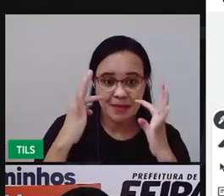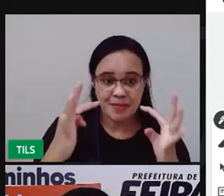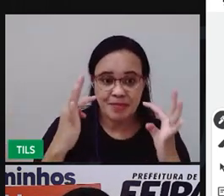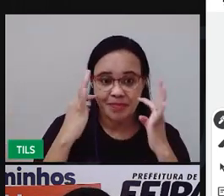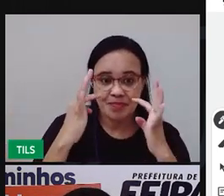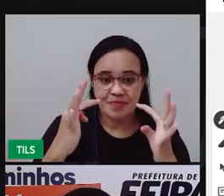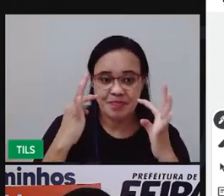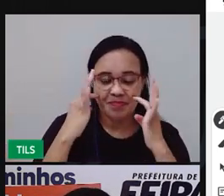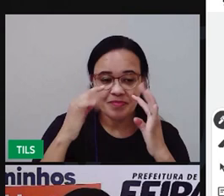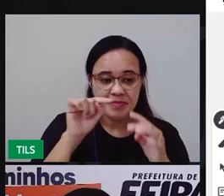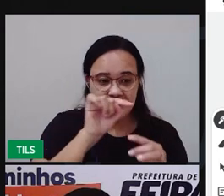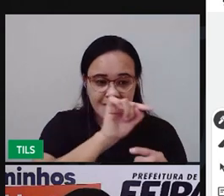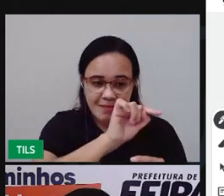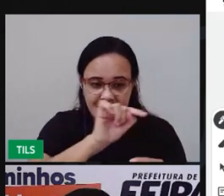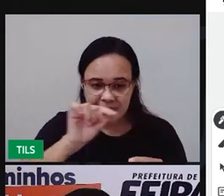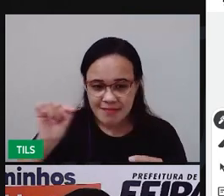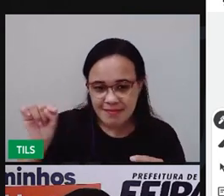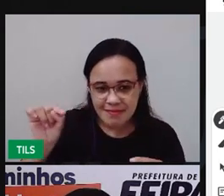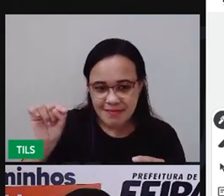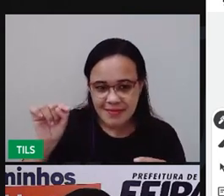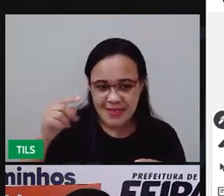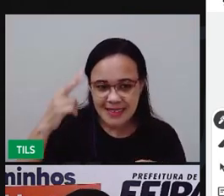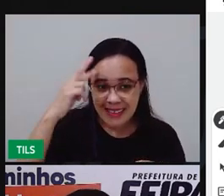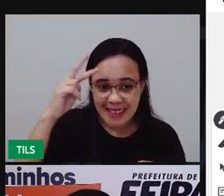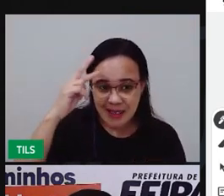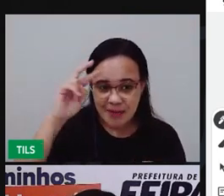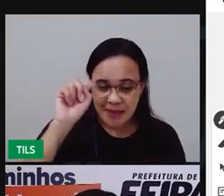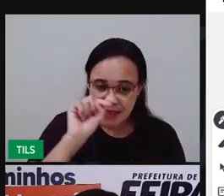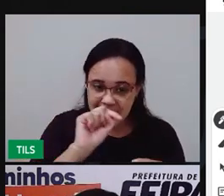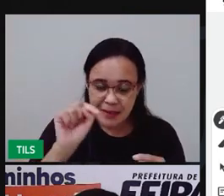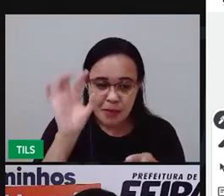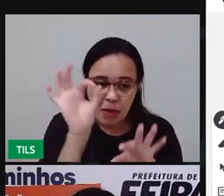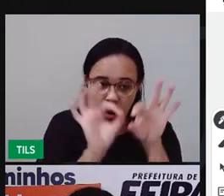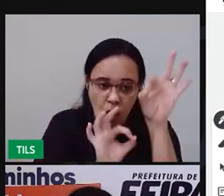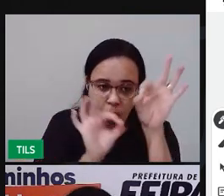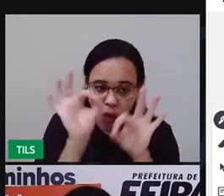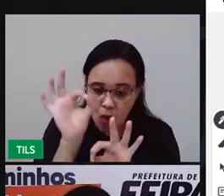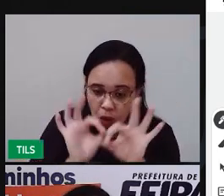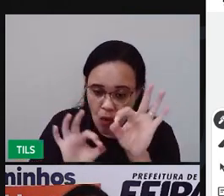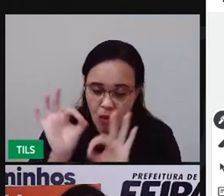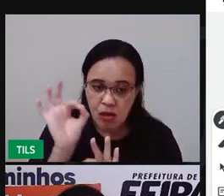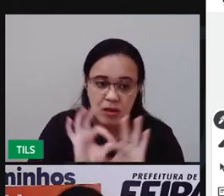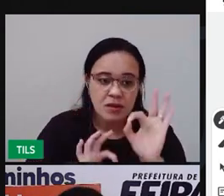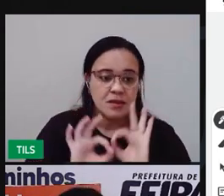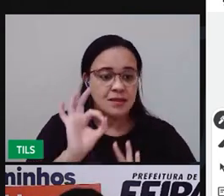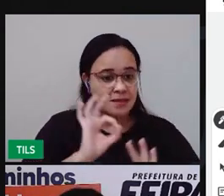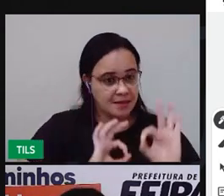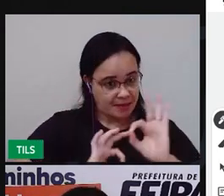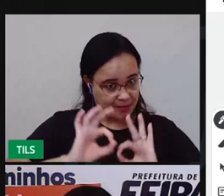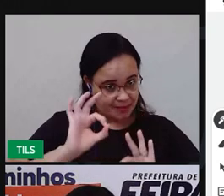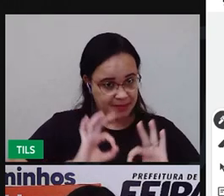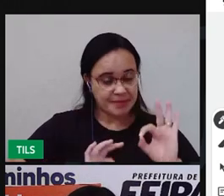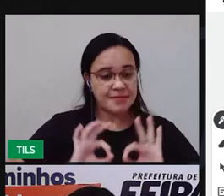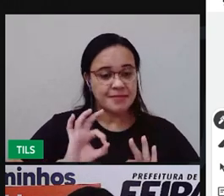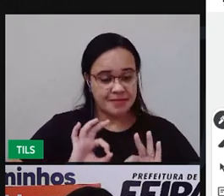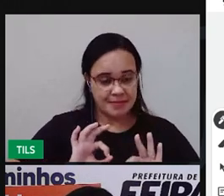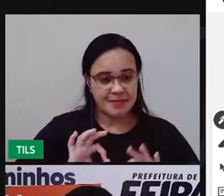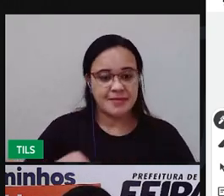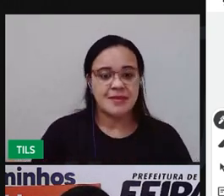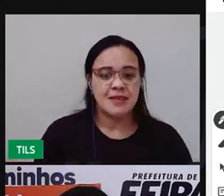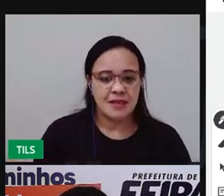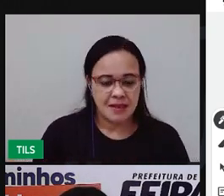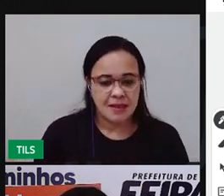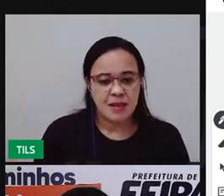Vou colocar um traçado aqui embaixo dessa operação. Três mais dois.